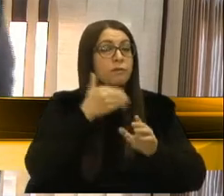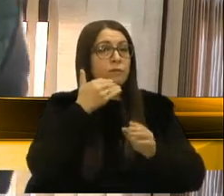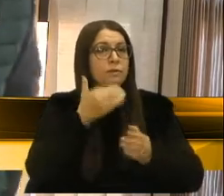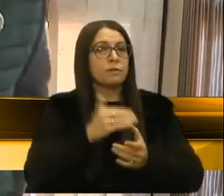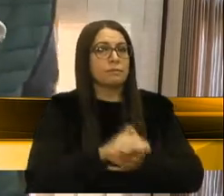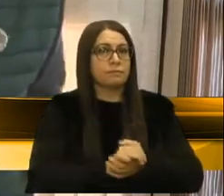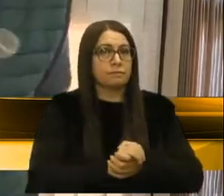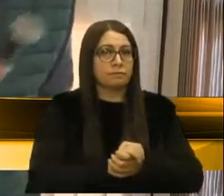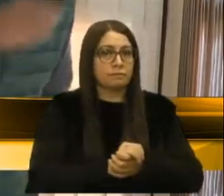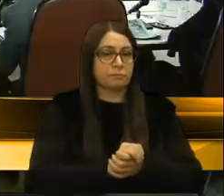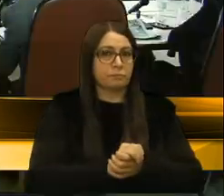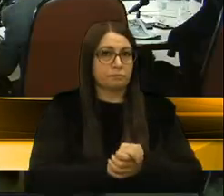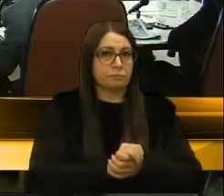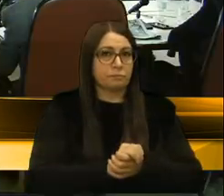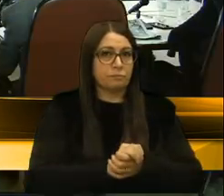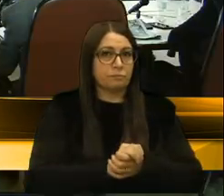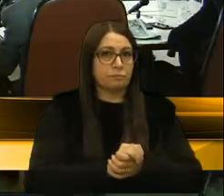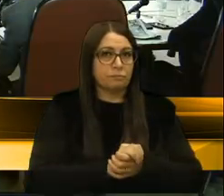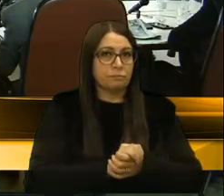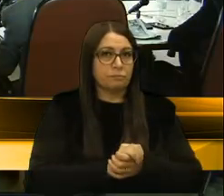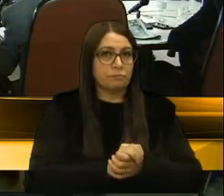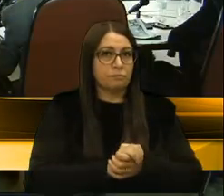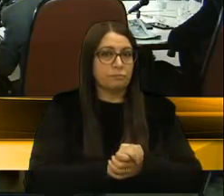Vereadores favoráveis.